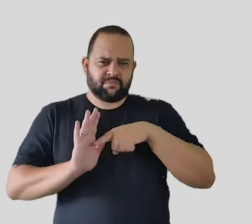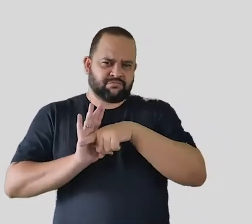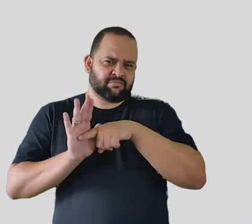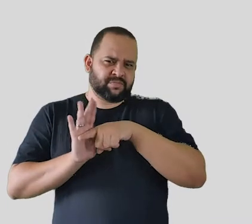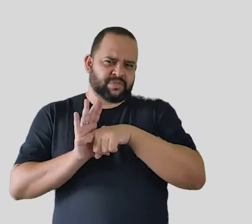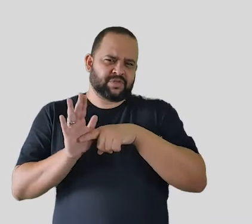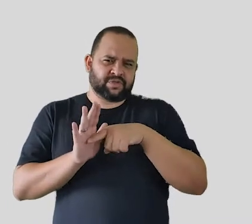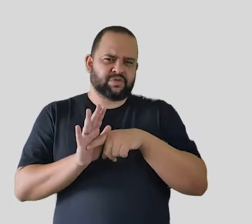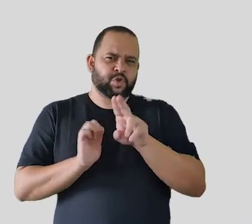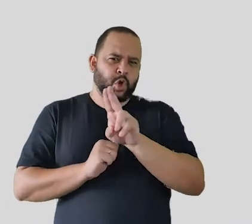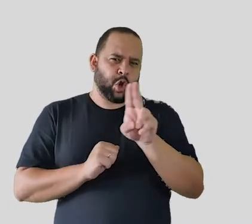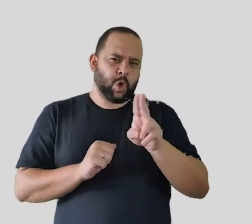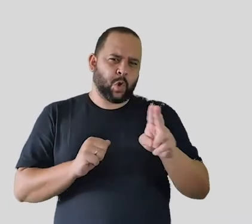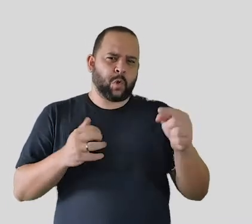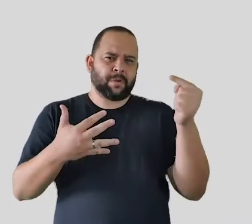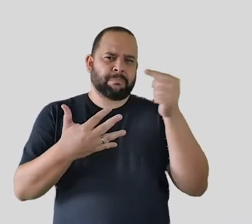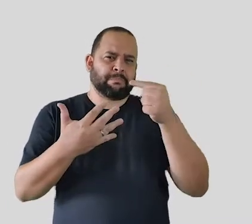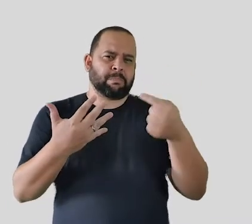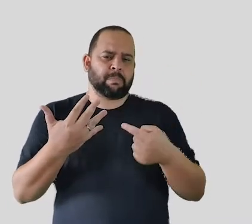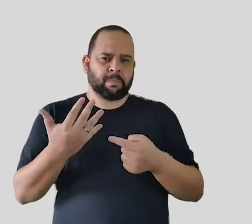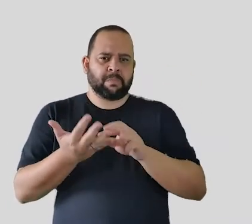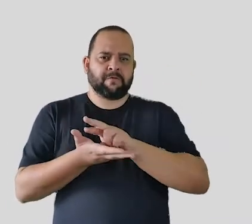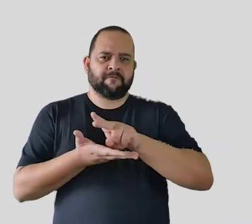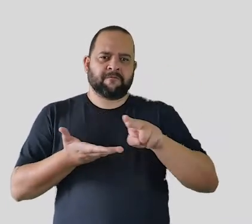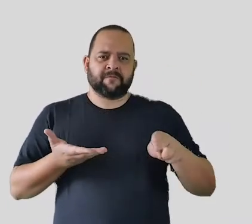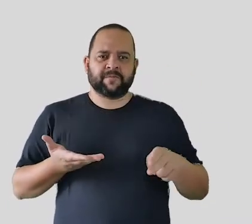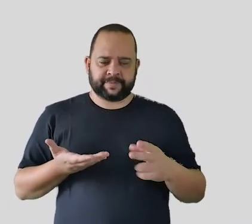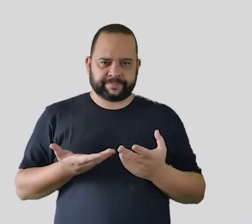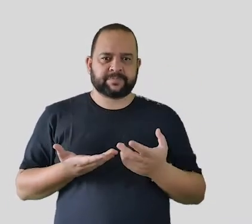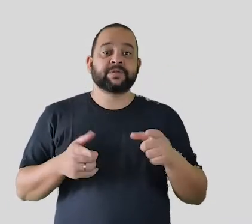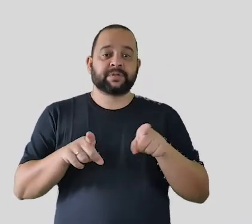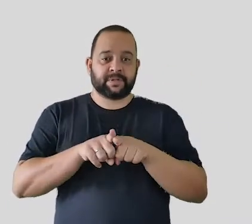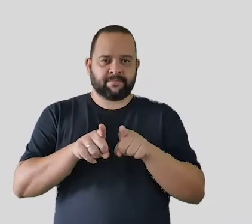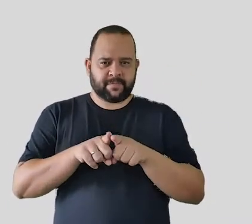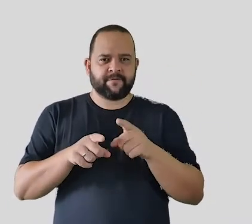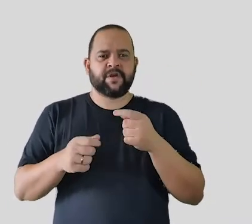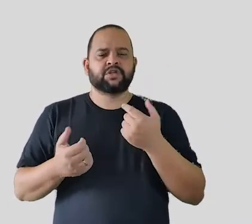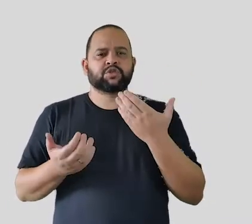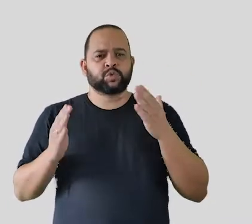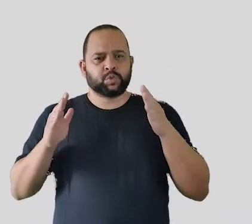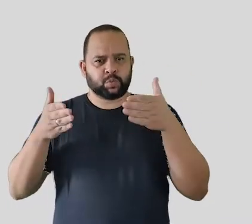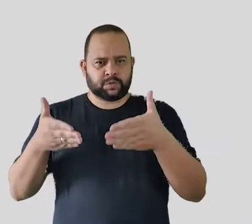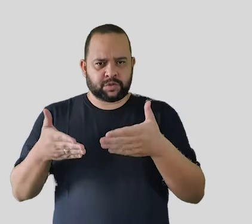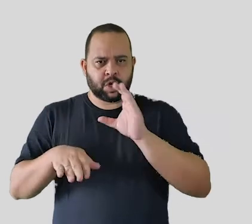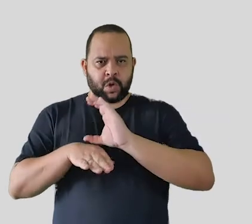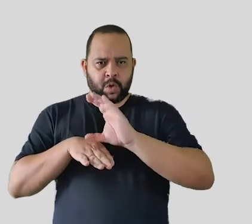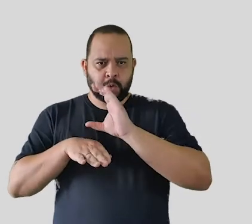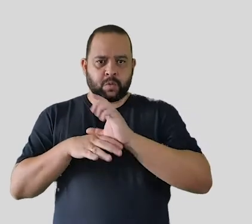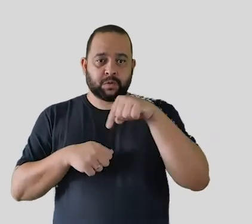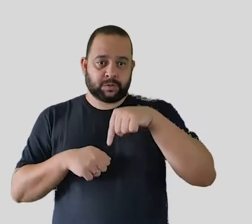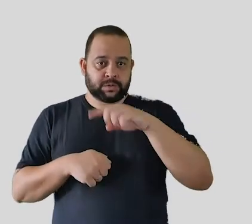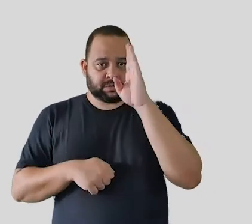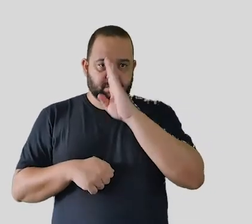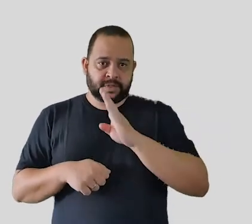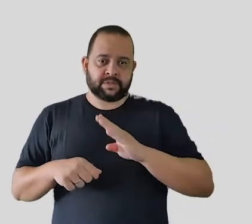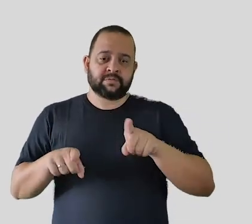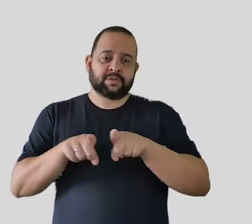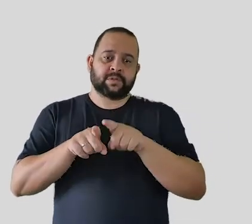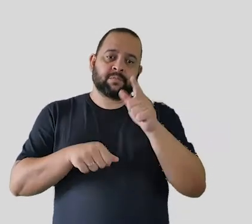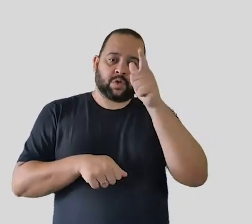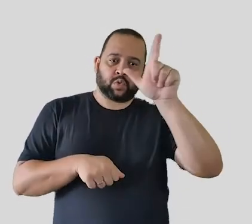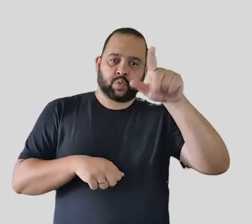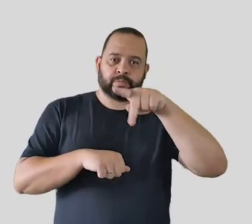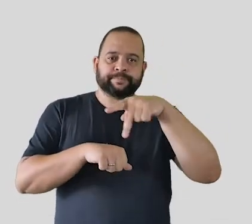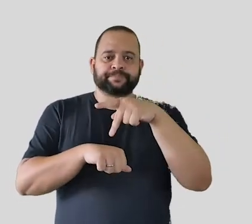e o Carlos Alberto Pinto Fonseca, além de ter realizado especializações tanto aqui no Brasil quanto no exterior. Em